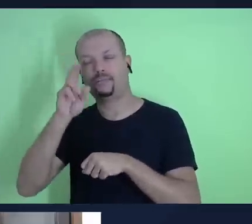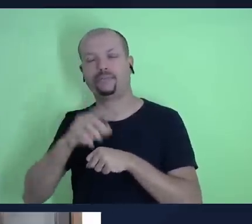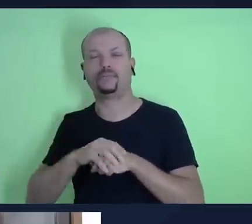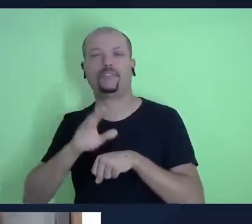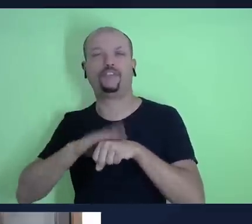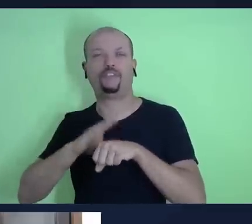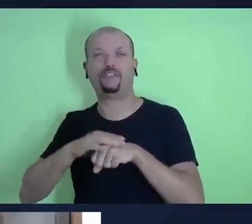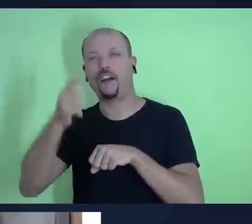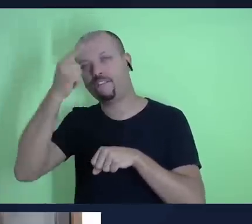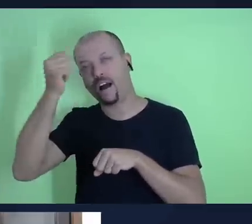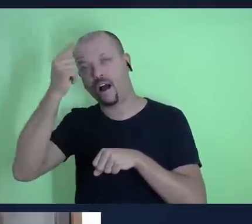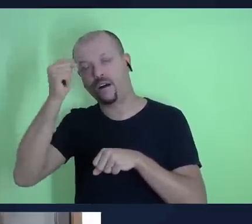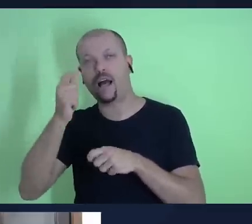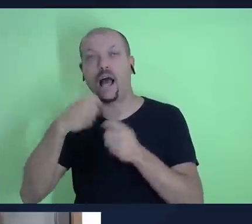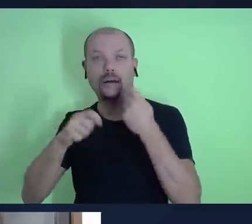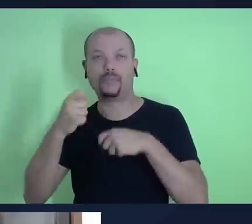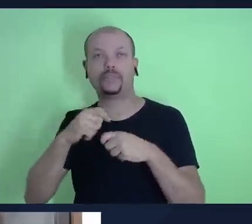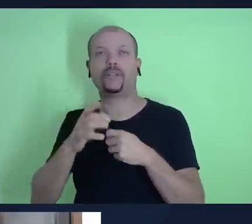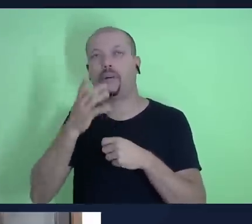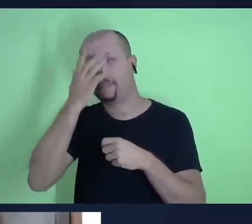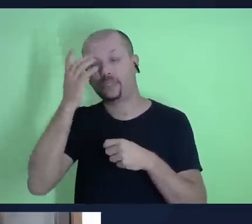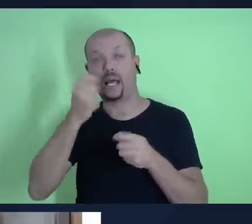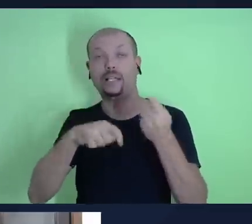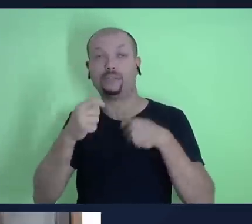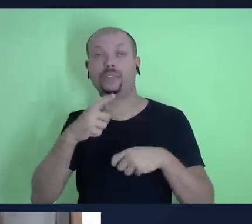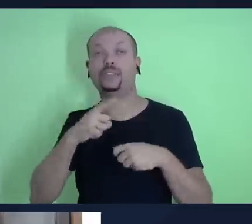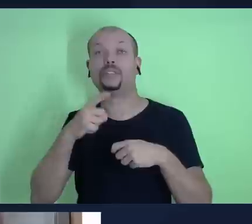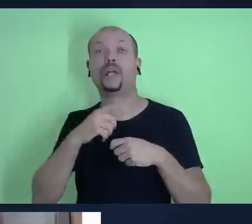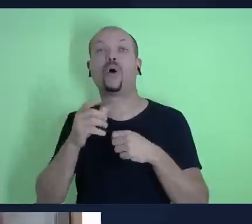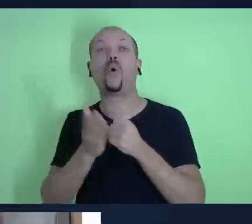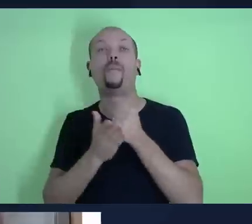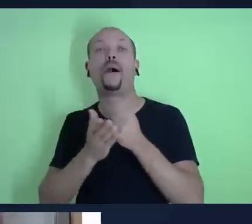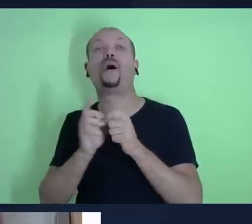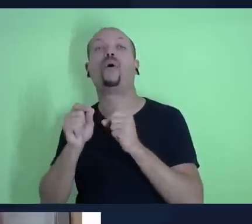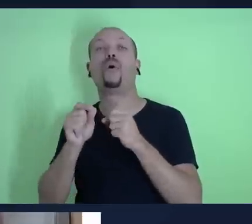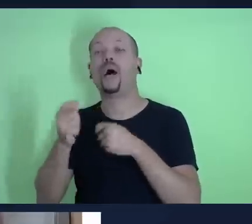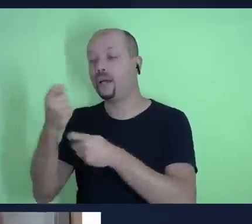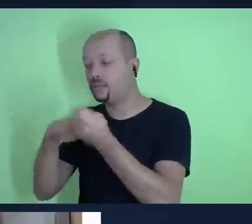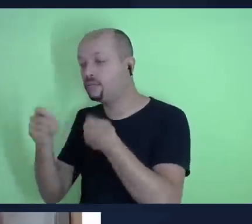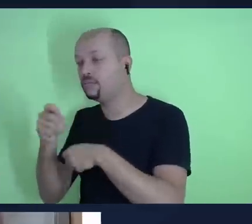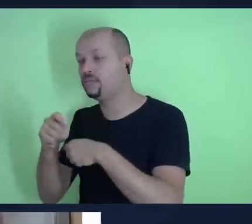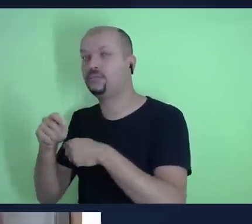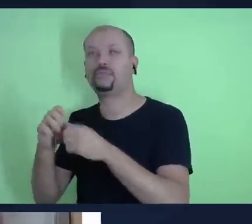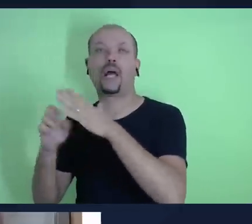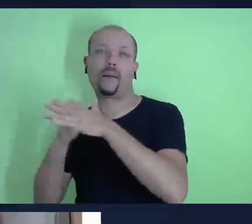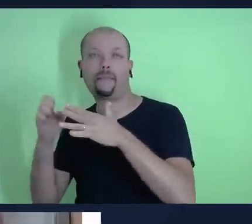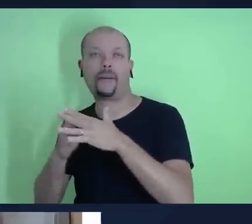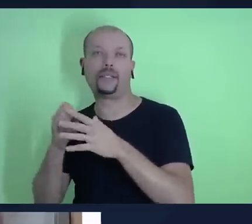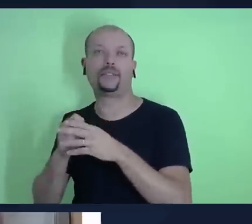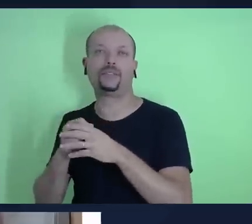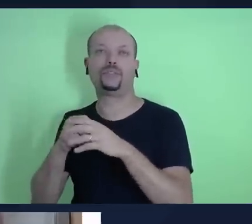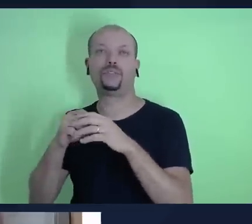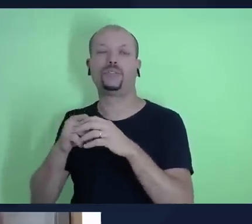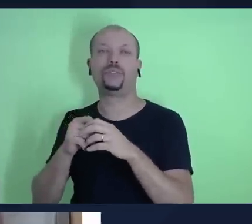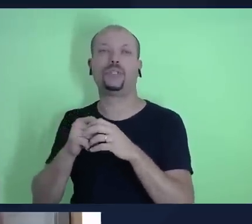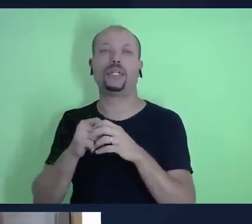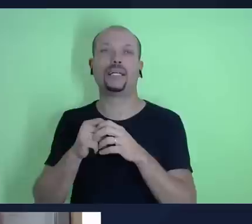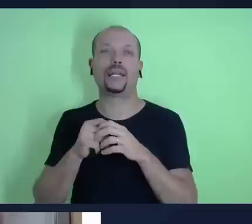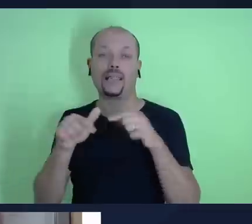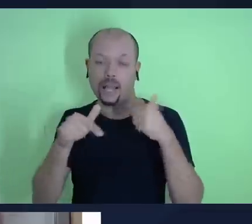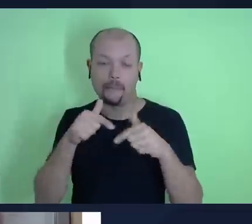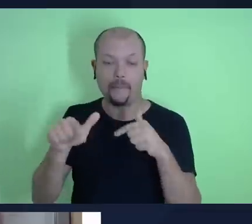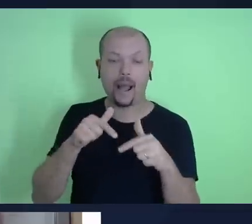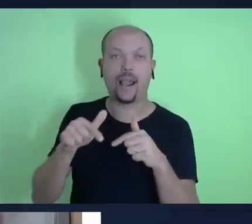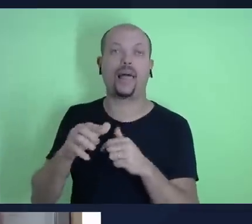a gente aprende que o administrador tem como função gerenciar uma organização representando o dono dela ou o conselho